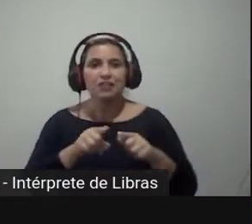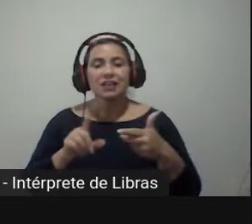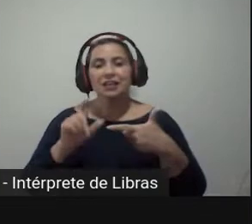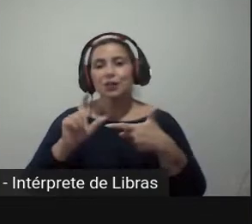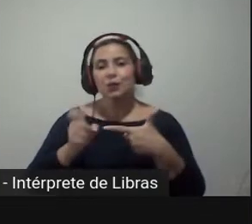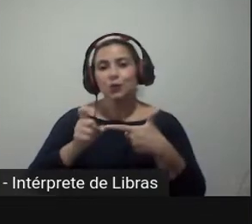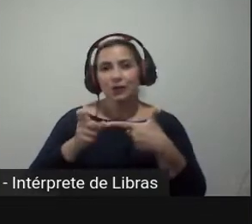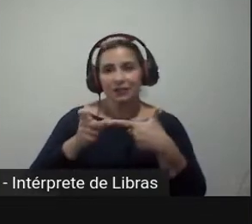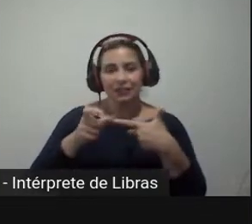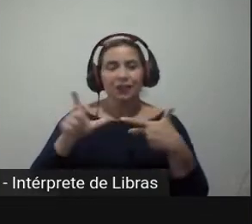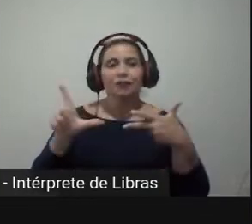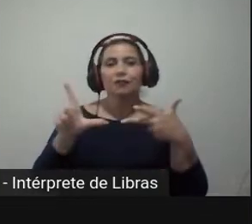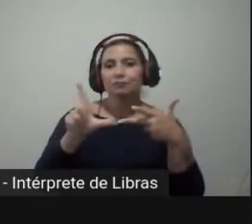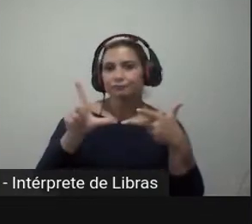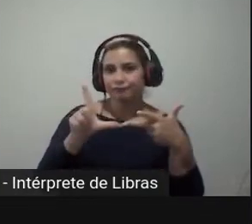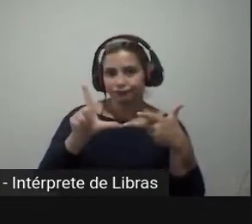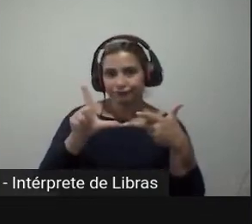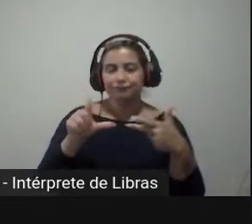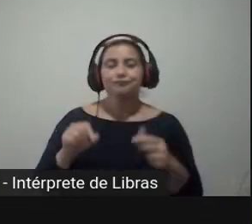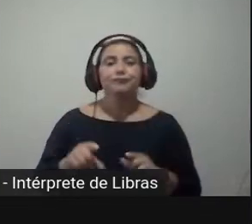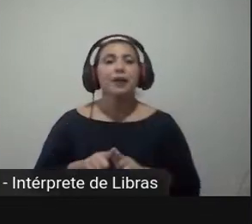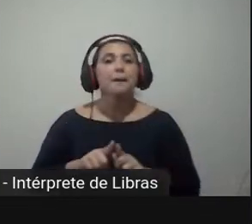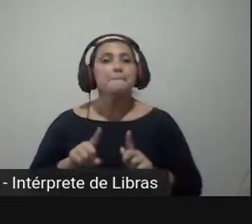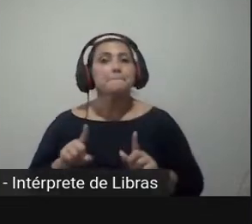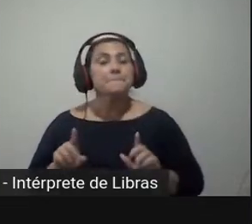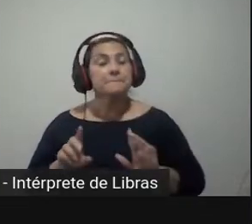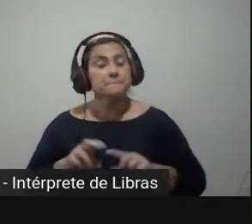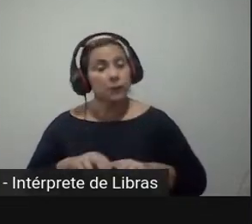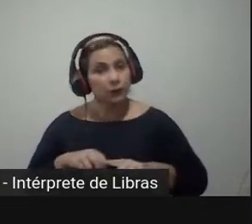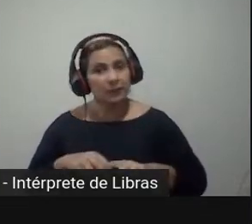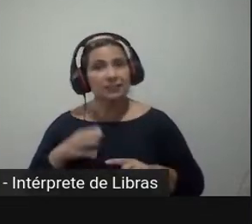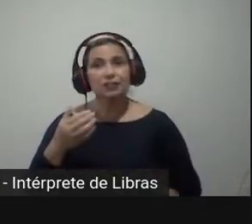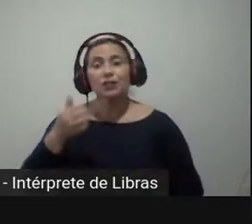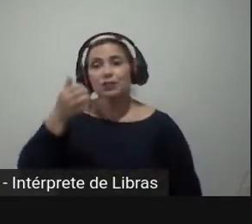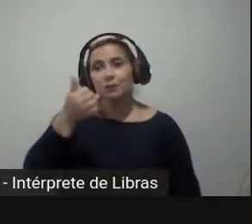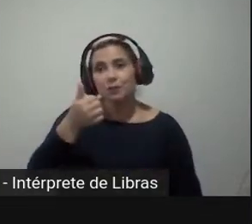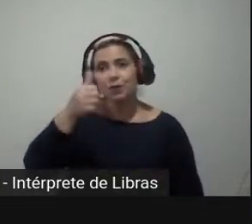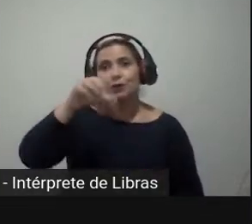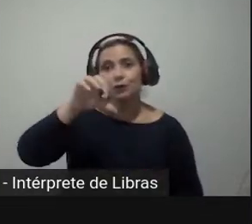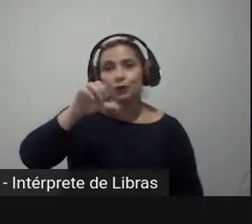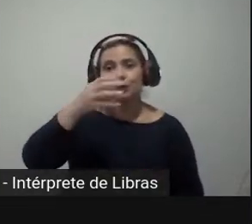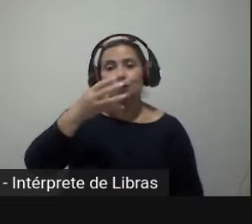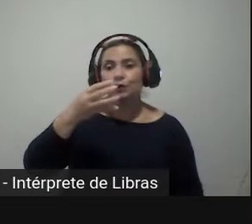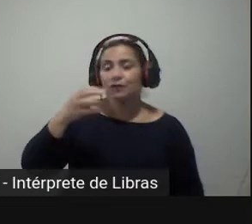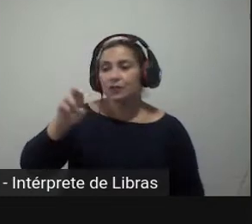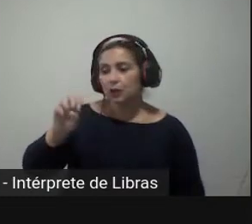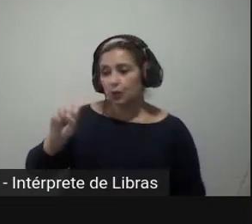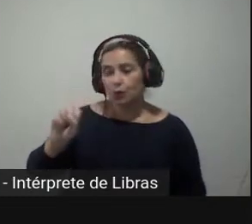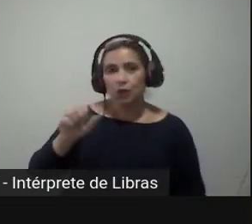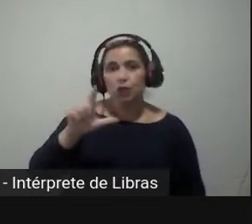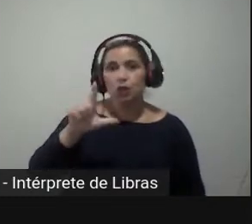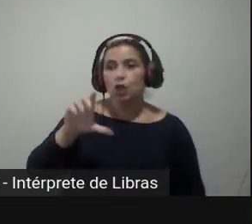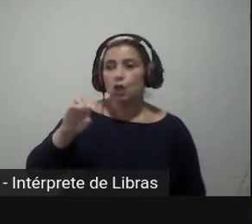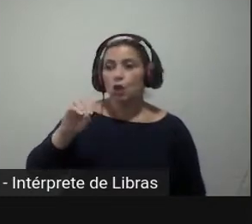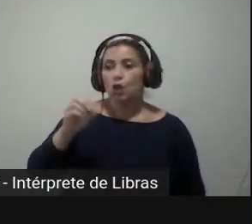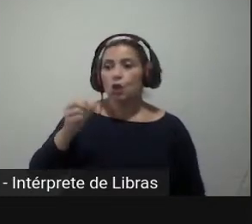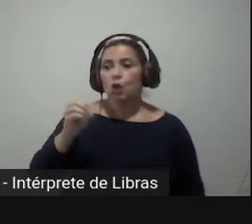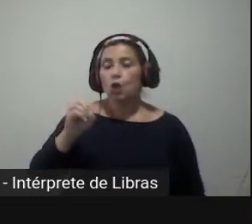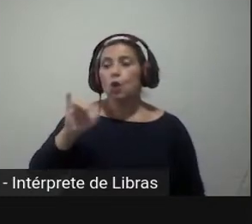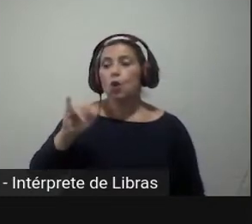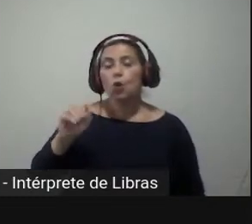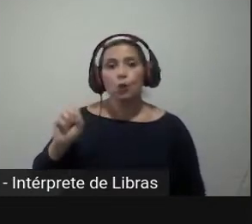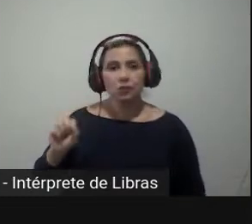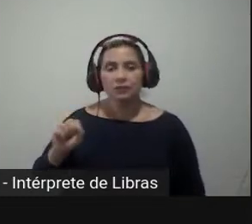ao legislativo. Por isso, em 1948, Lewis Bean, ele começou a estudar para ver,